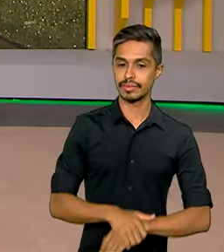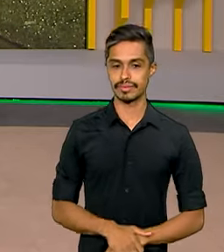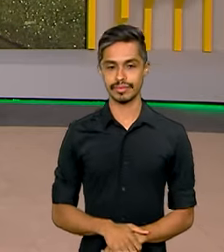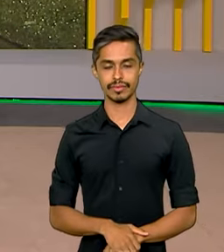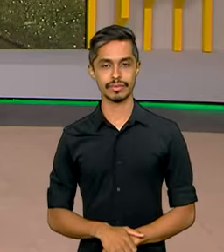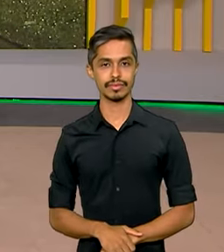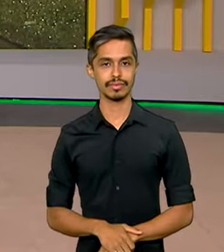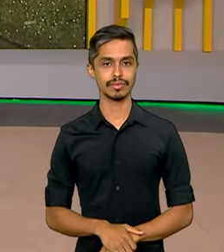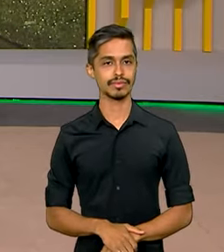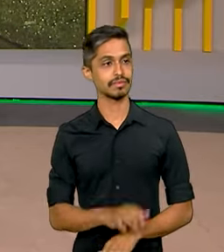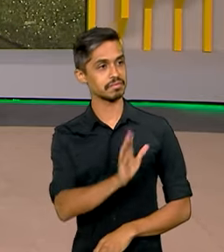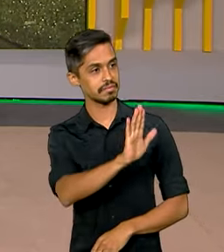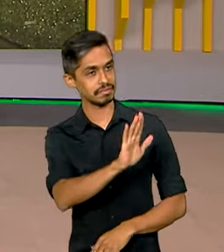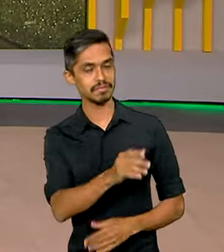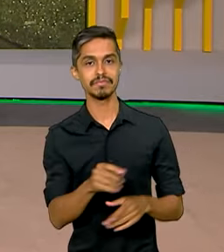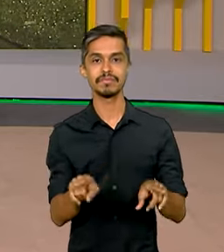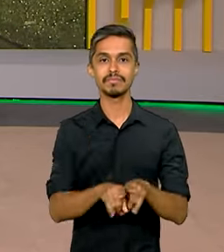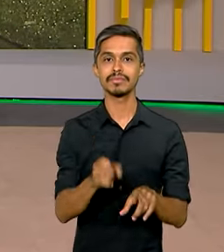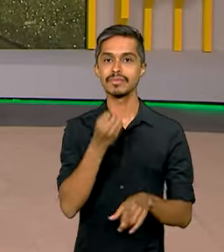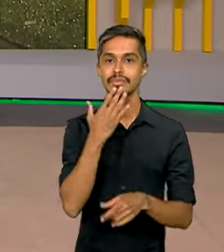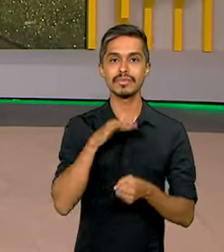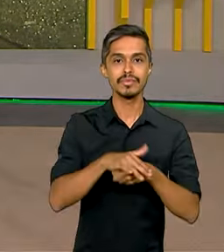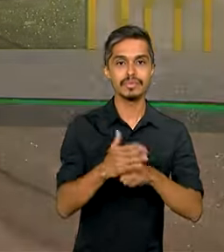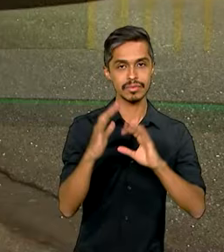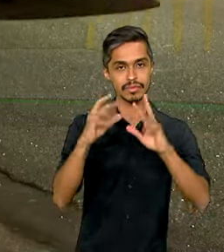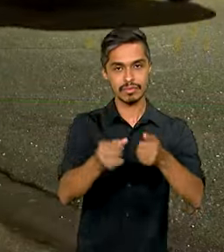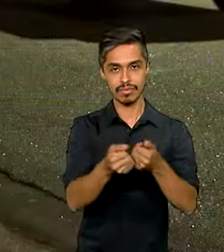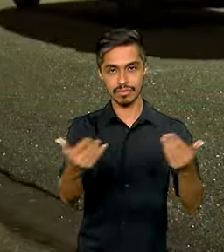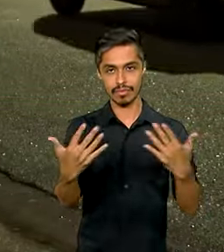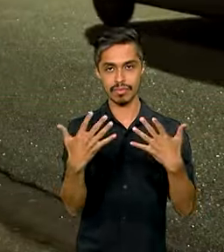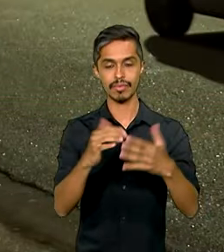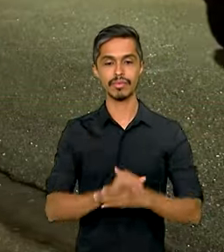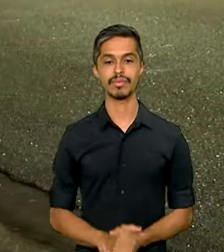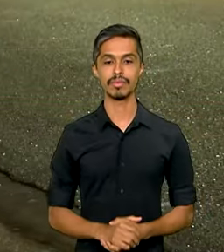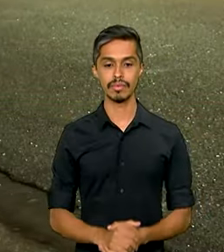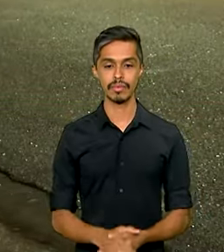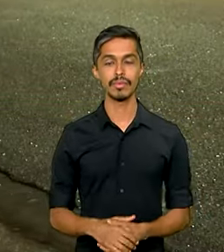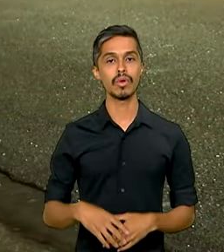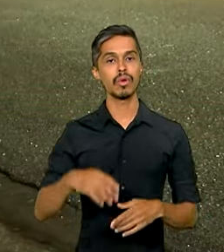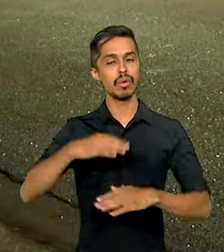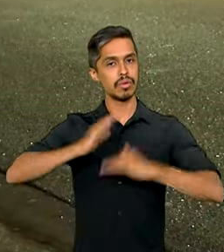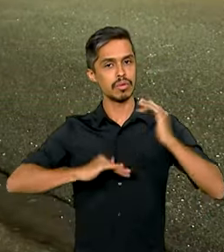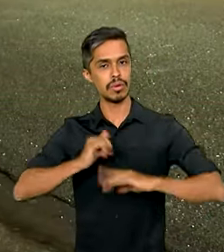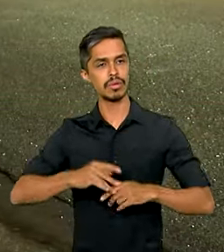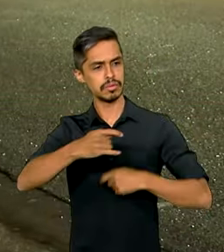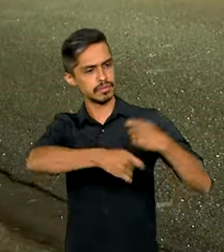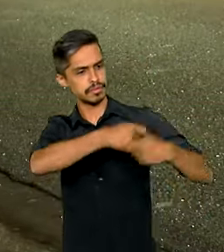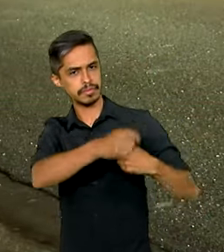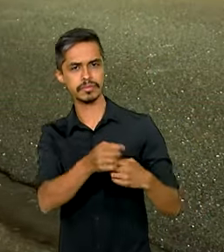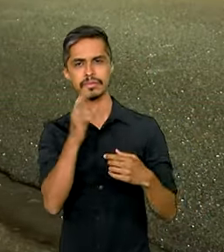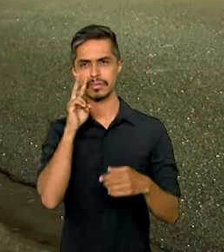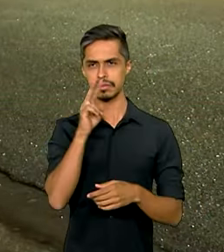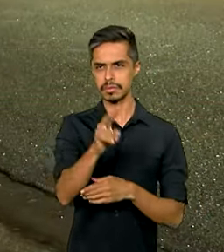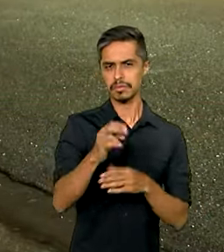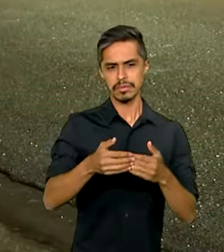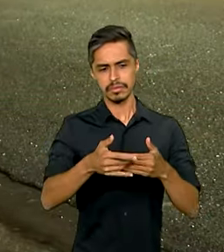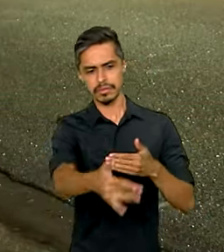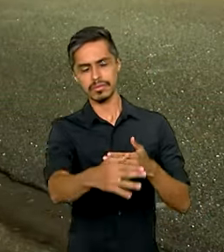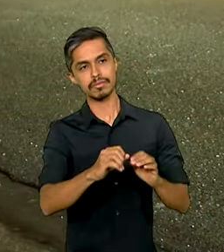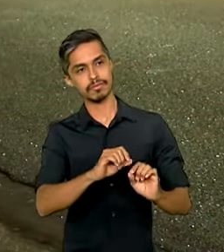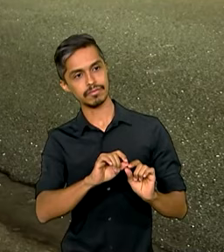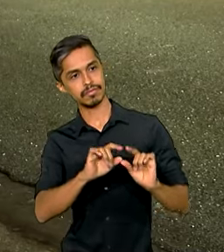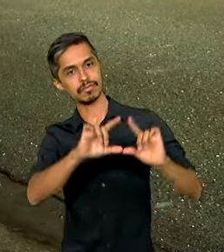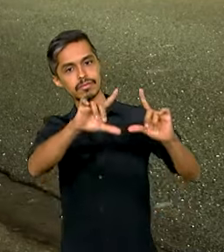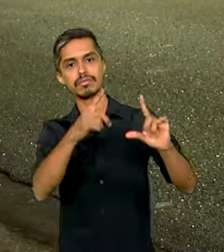Oi, Roberto. Boa noite. Boa noite a você que está com a gente. Os economistas ouvidos pelo Banco Central revisaram para cima a projeção de crescimento para o país